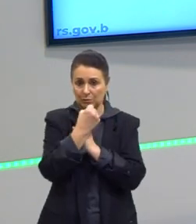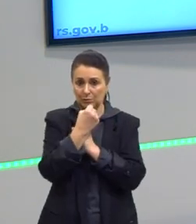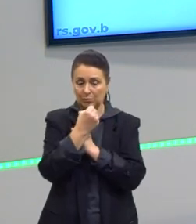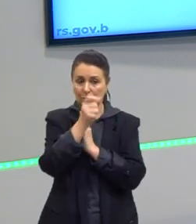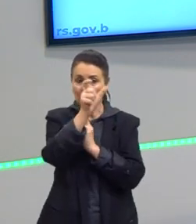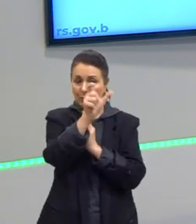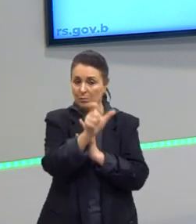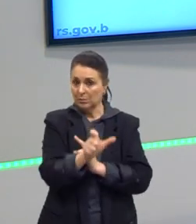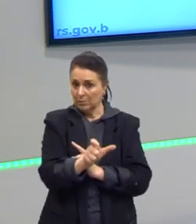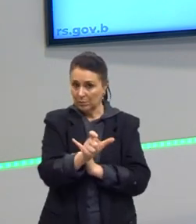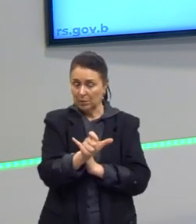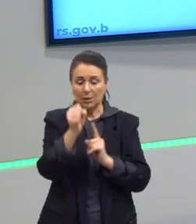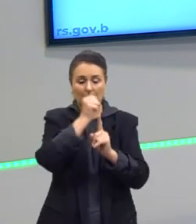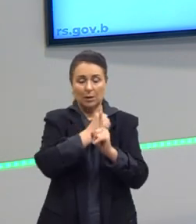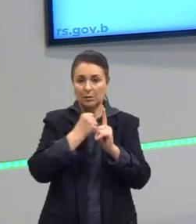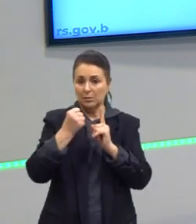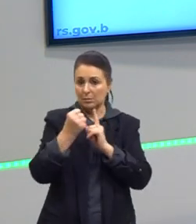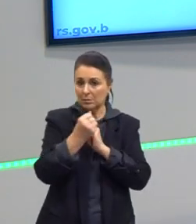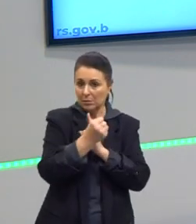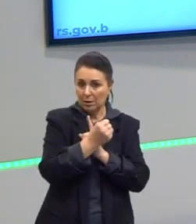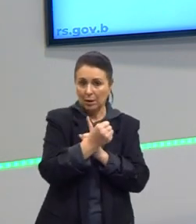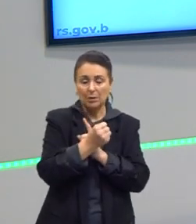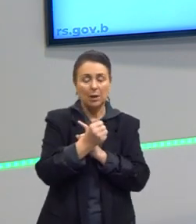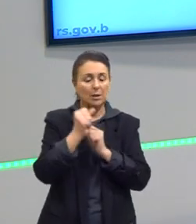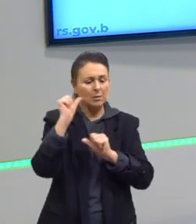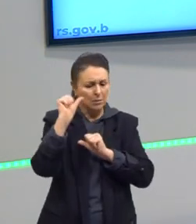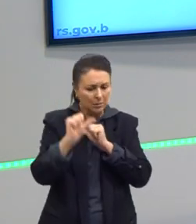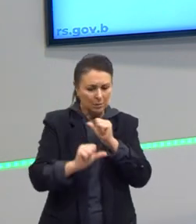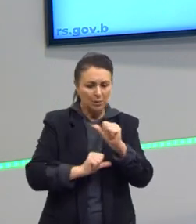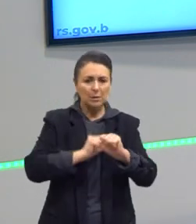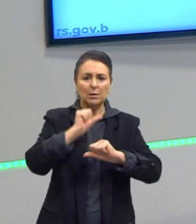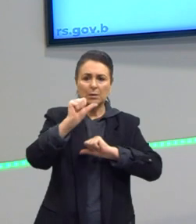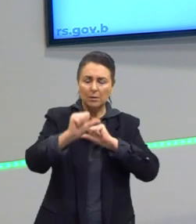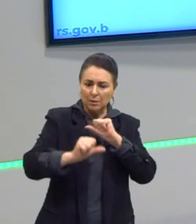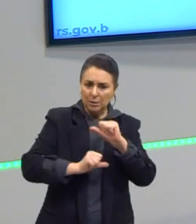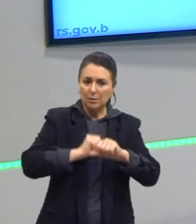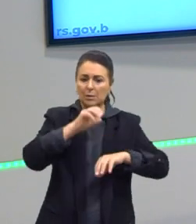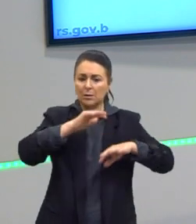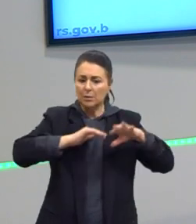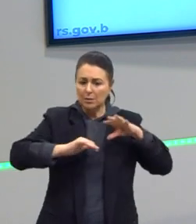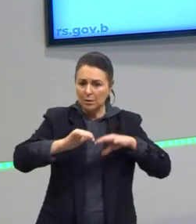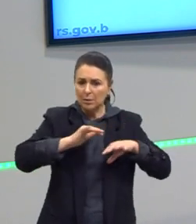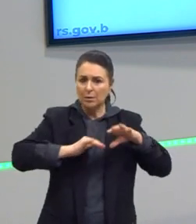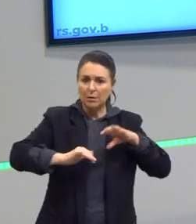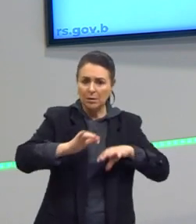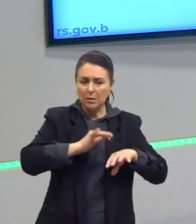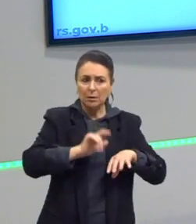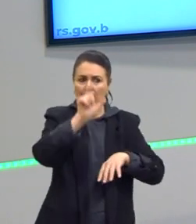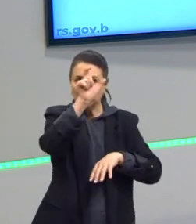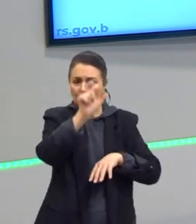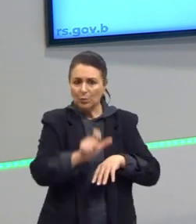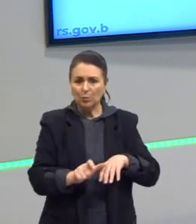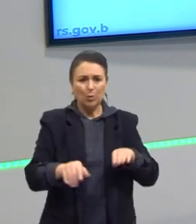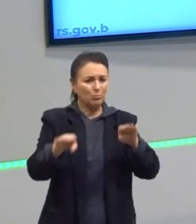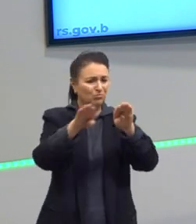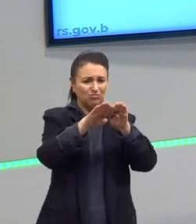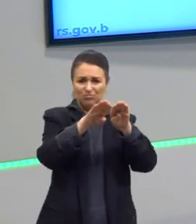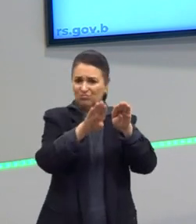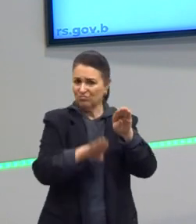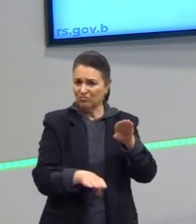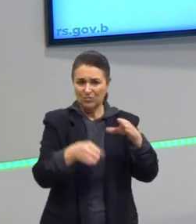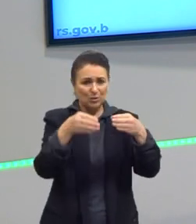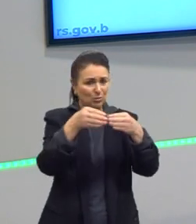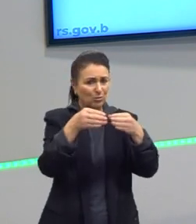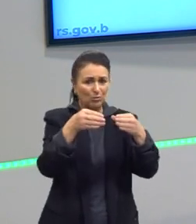pessoas não... A sociedade está em constante movimento. Então, essas pessoas muito desiguais, esses grupos desiguais,